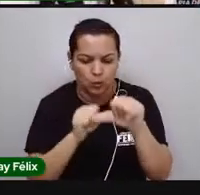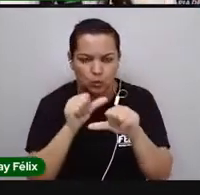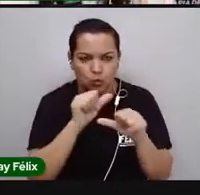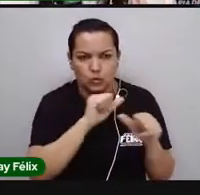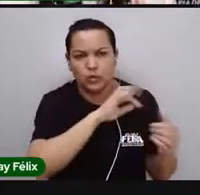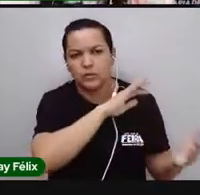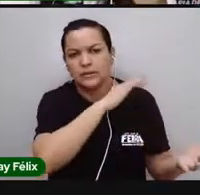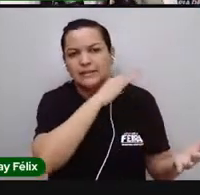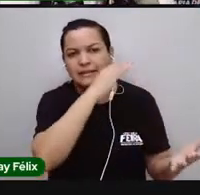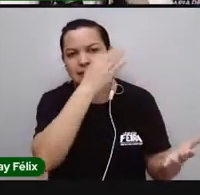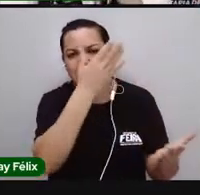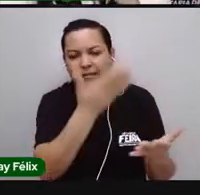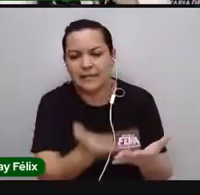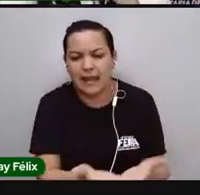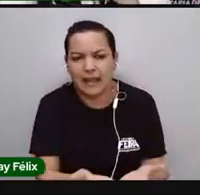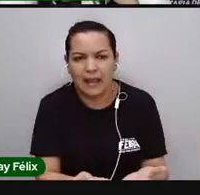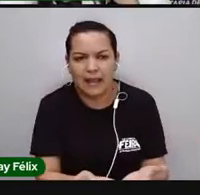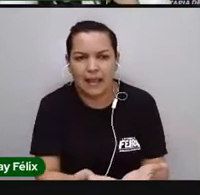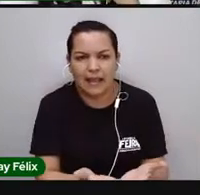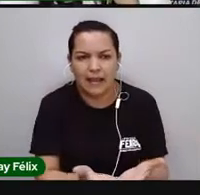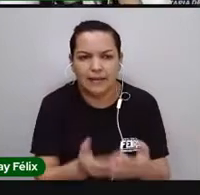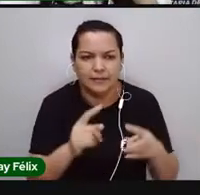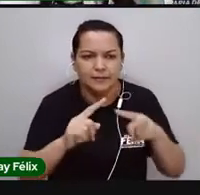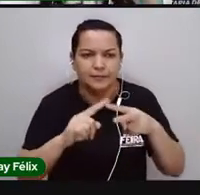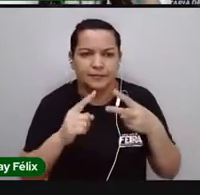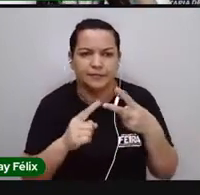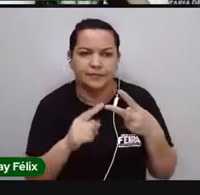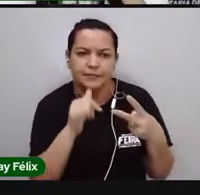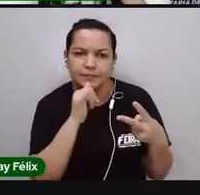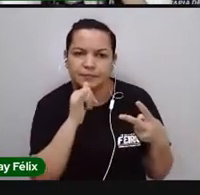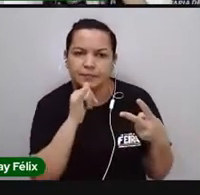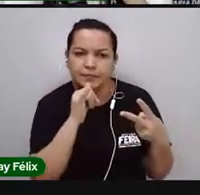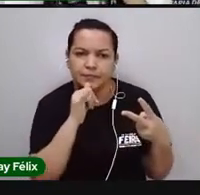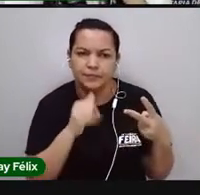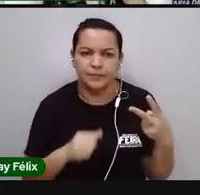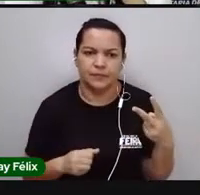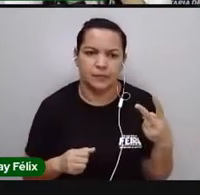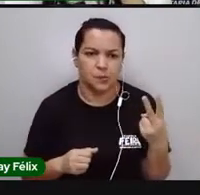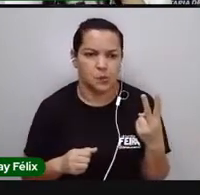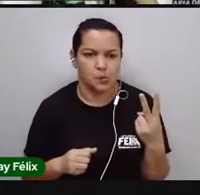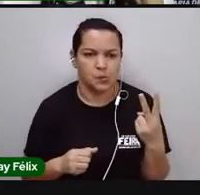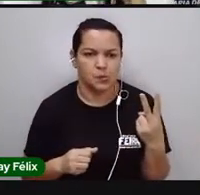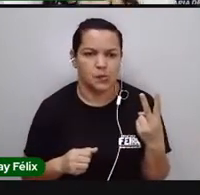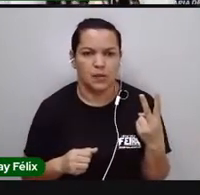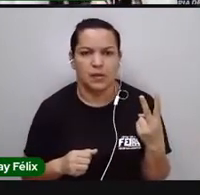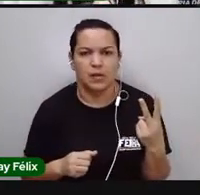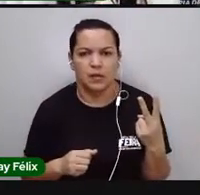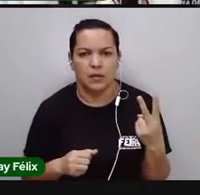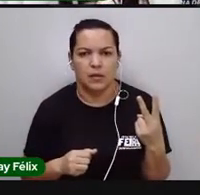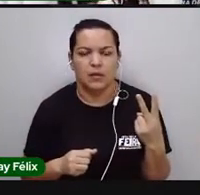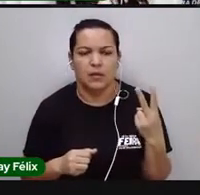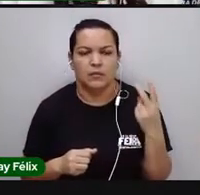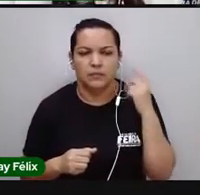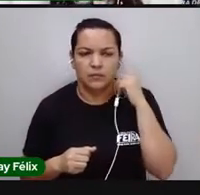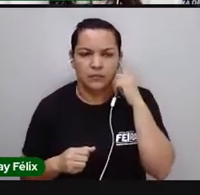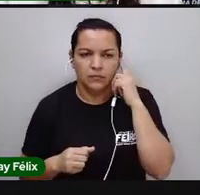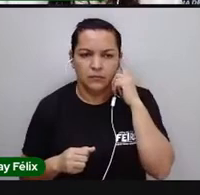longo da história. Vou dar dois exemplos para vocês entenderem um pouquinho mais sobre isso. Olha só,